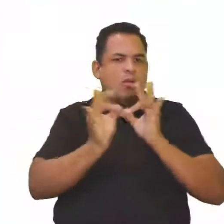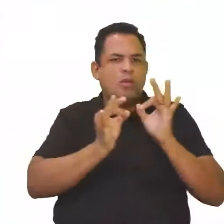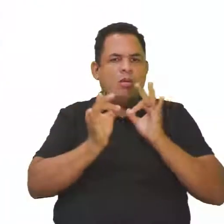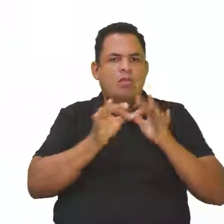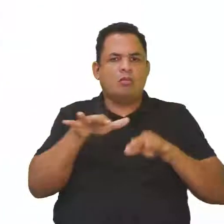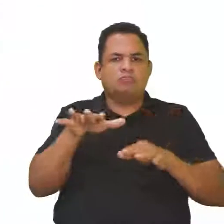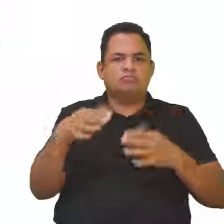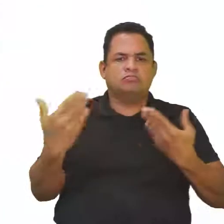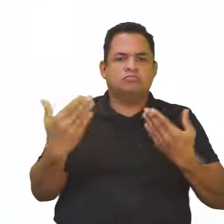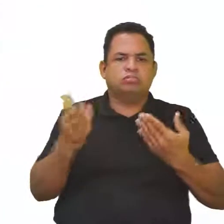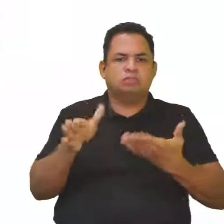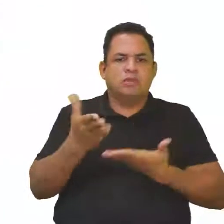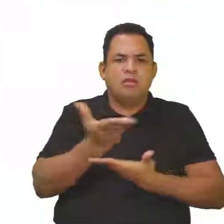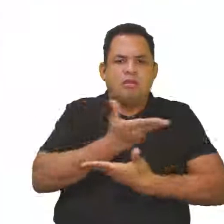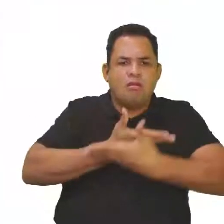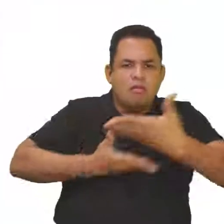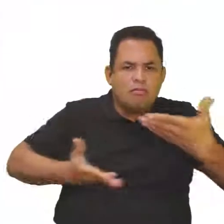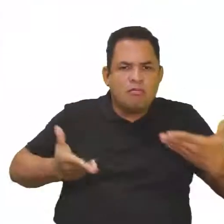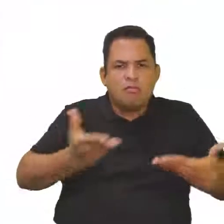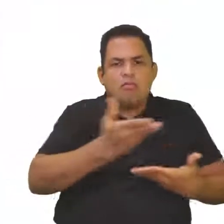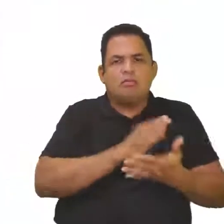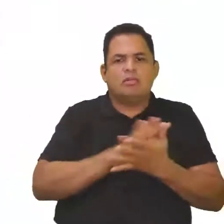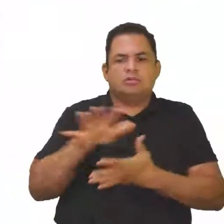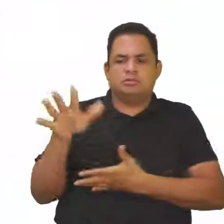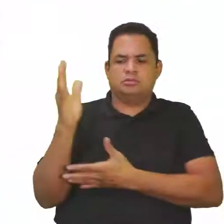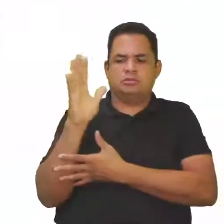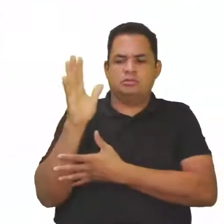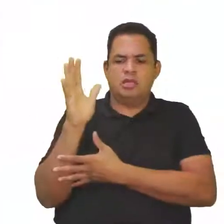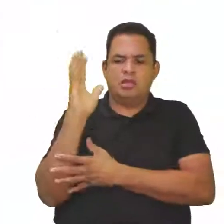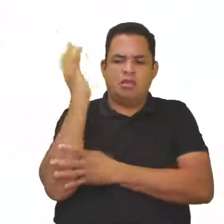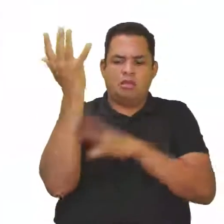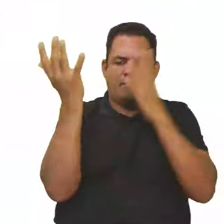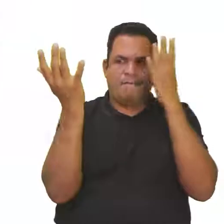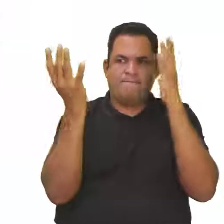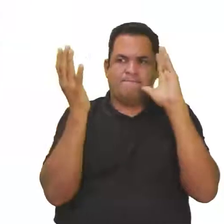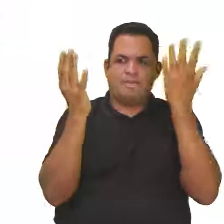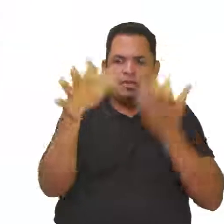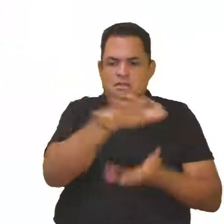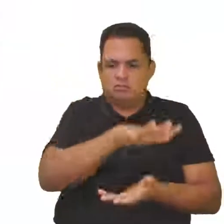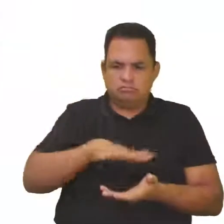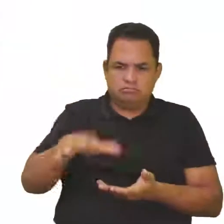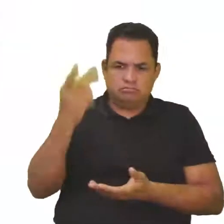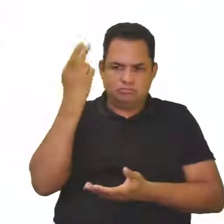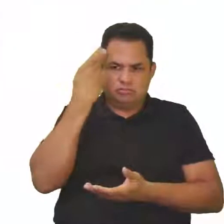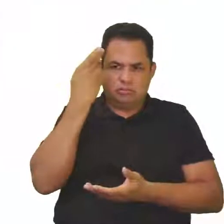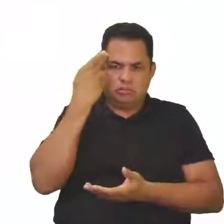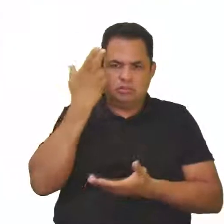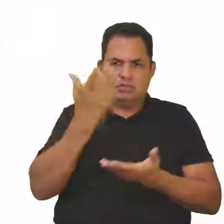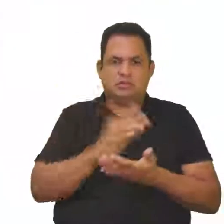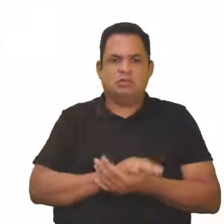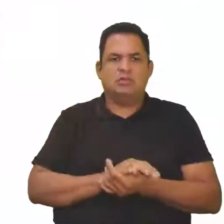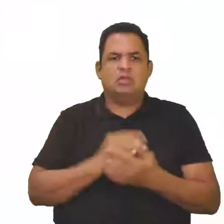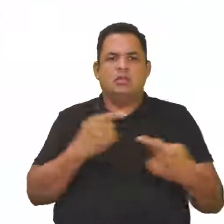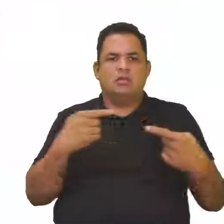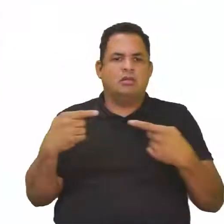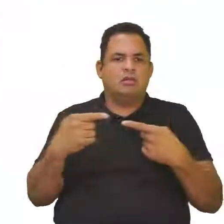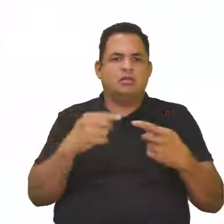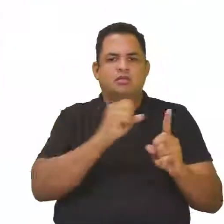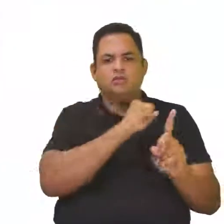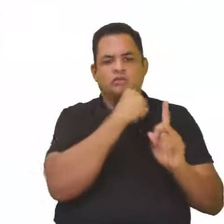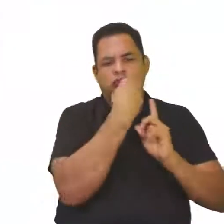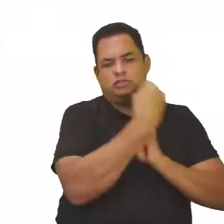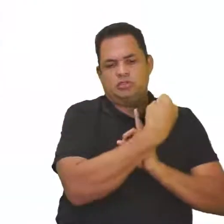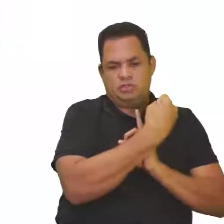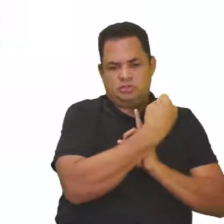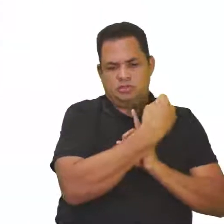funcionalidade harmônica dos ambientes naturais. A relação entre